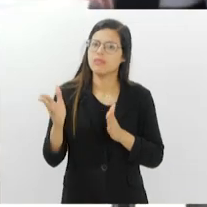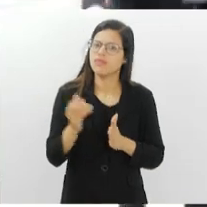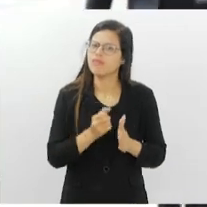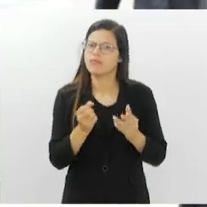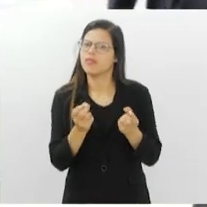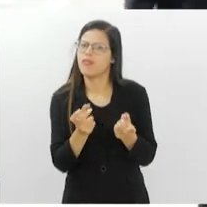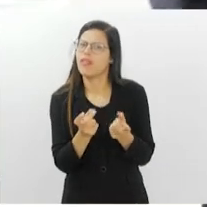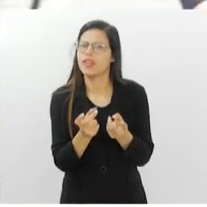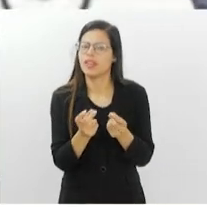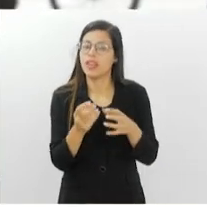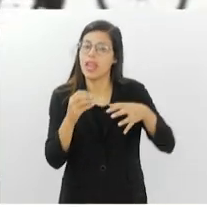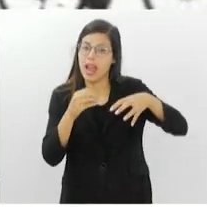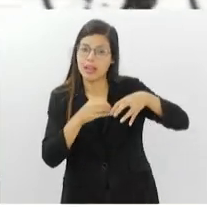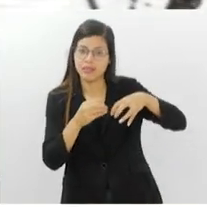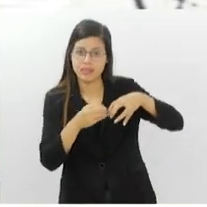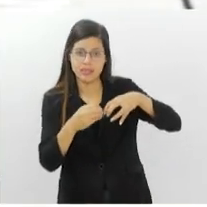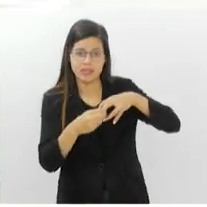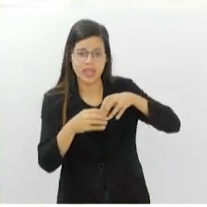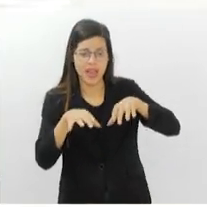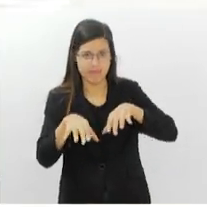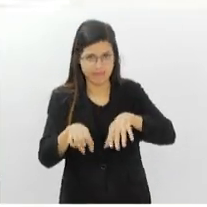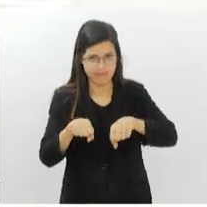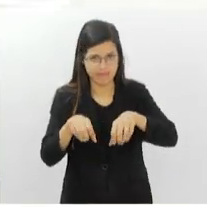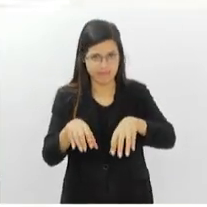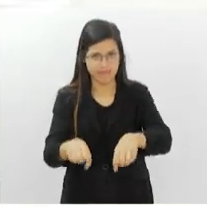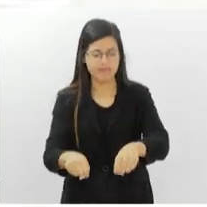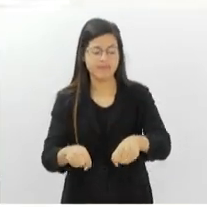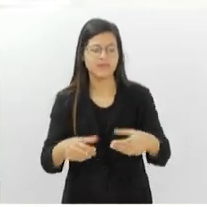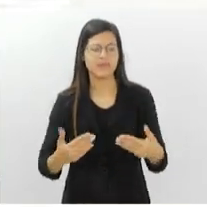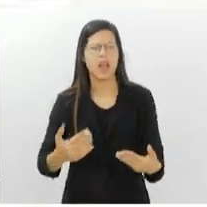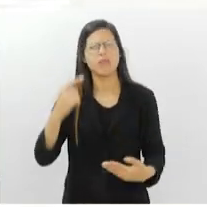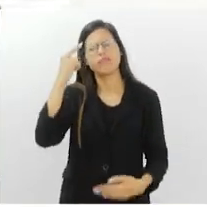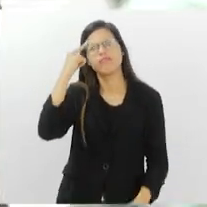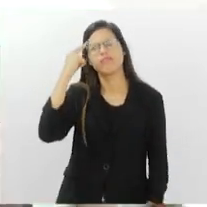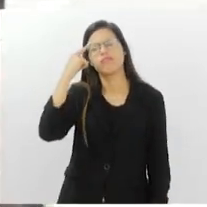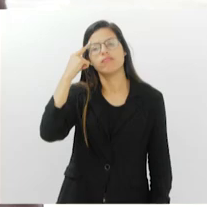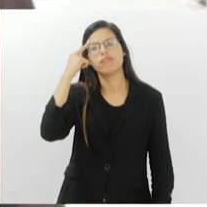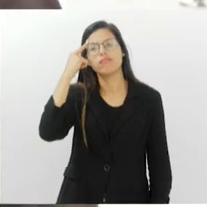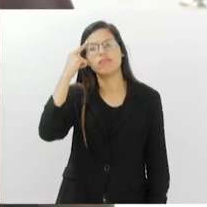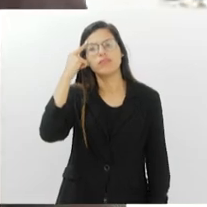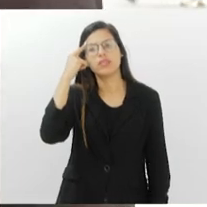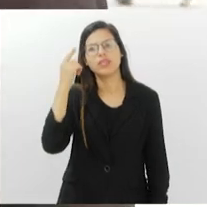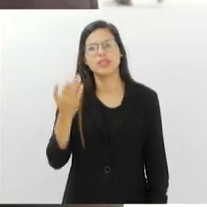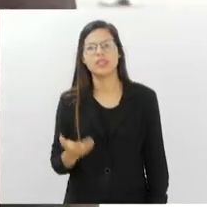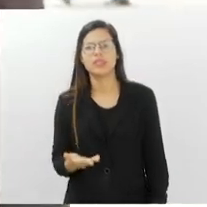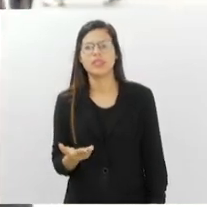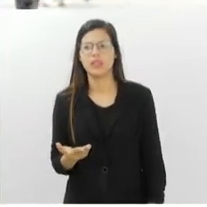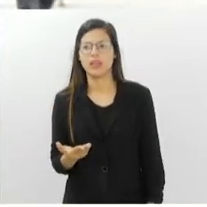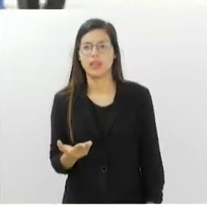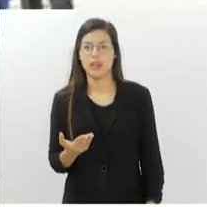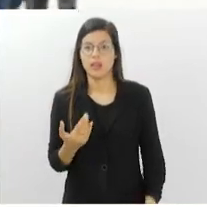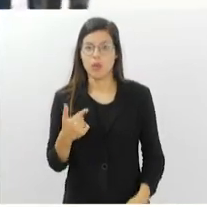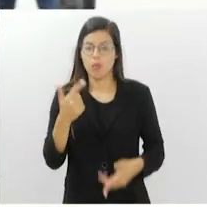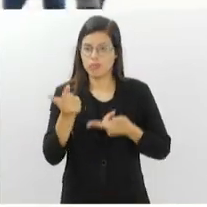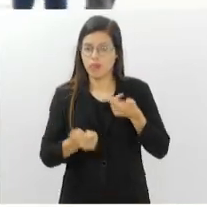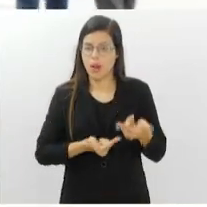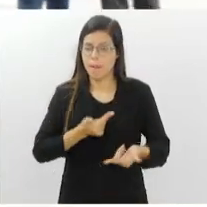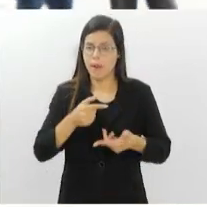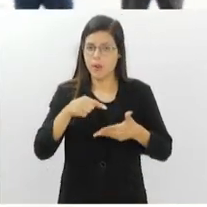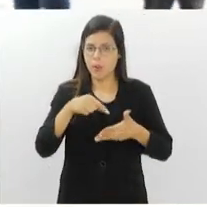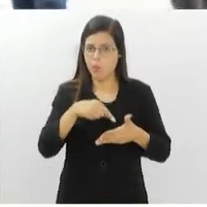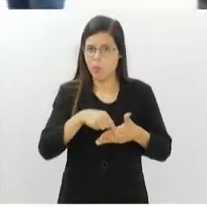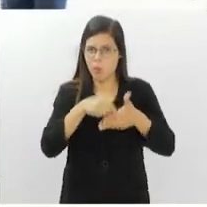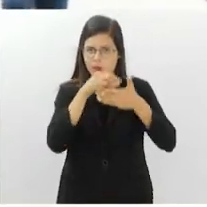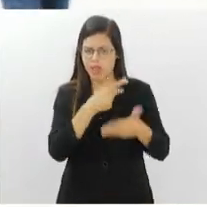vender, açaí. E aí eu pensei, poxa, eu lido com um presidente de empresa, lido com